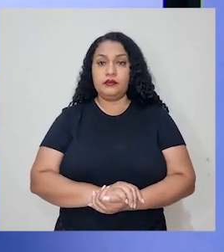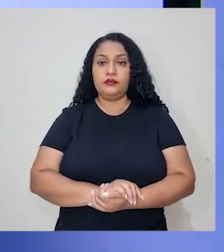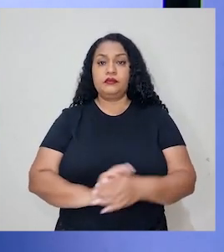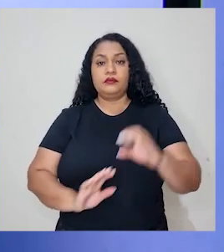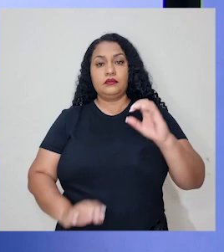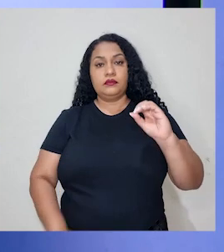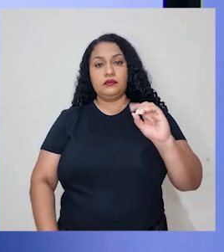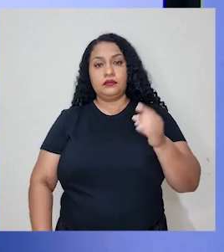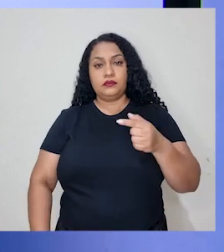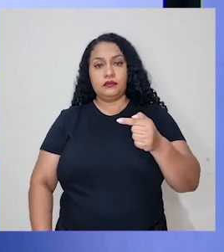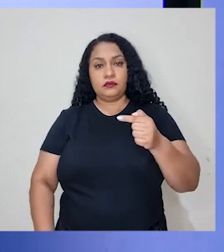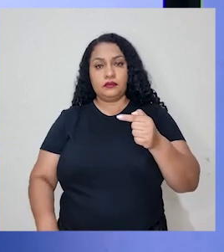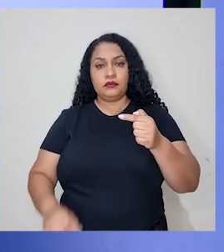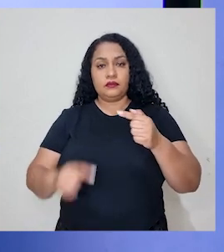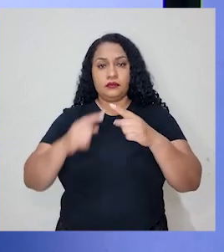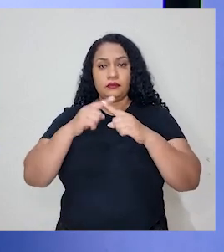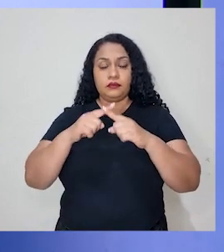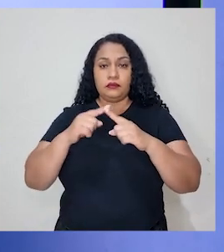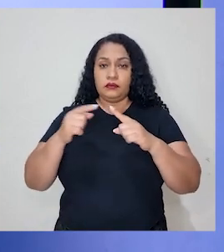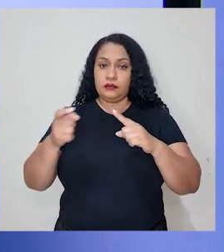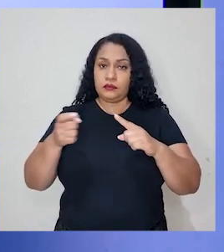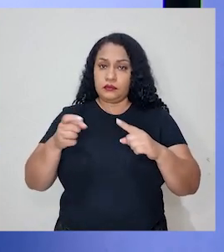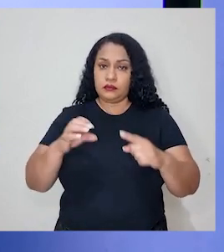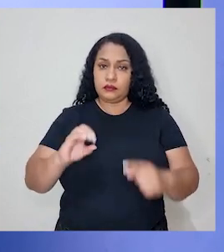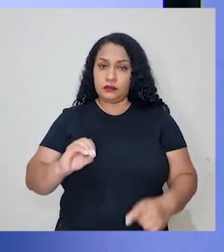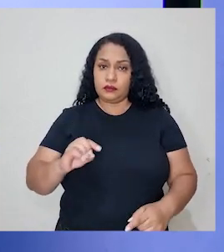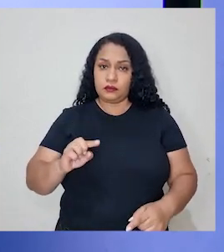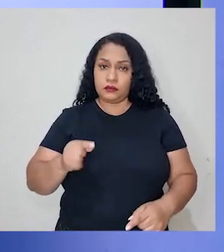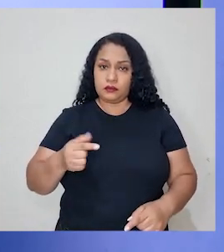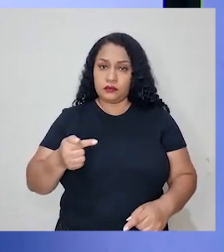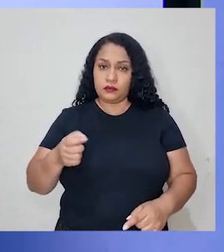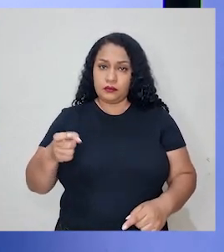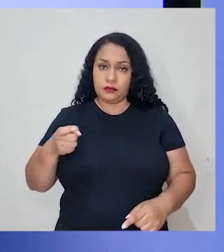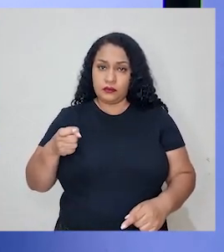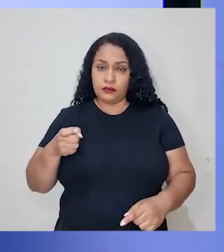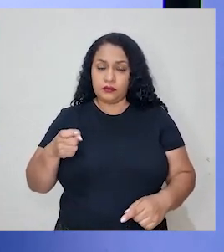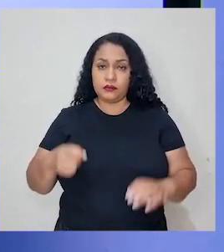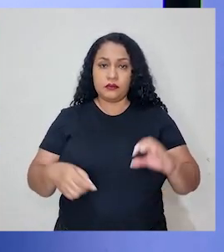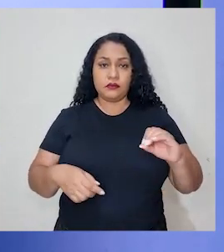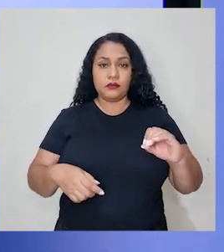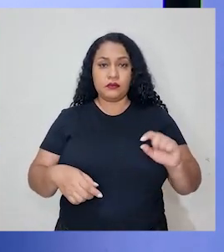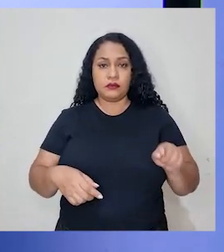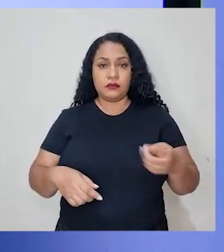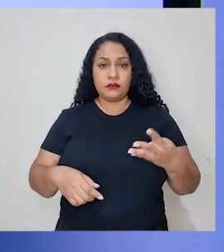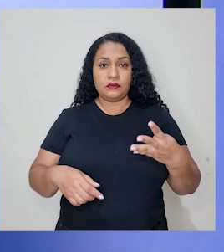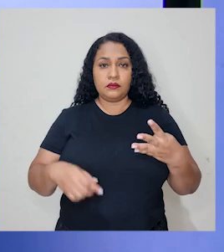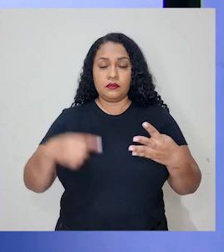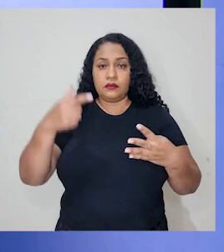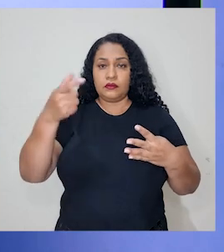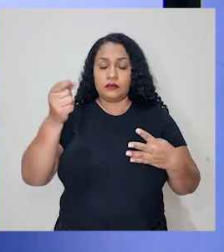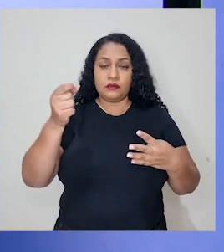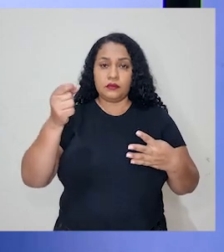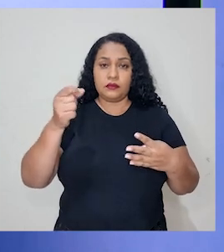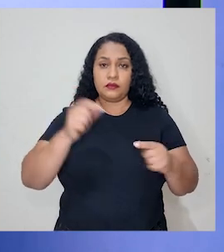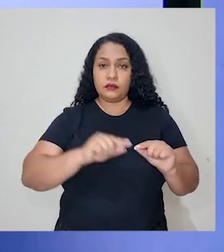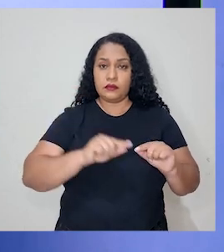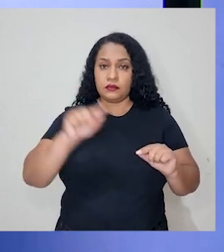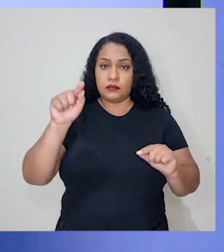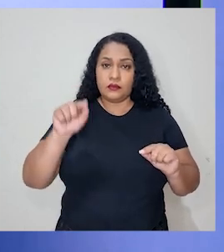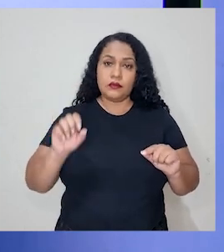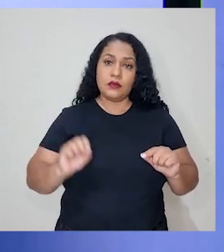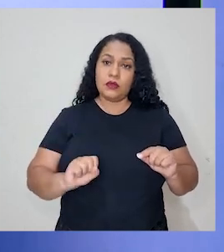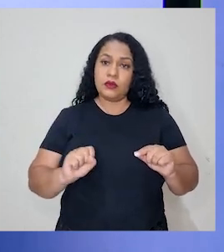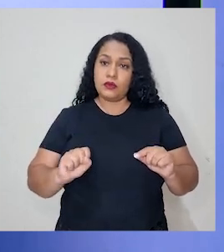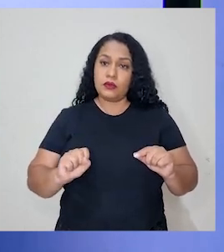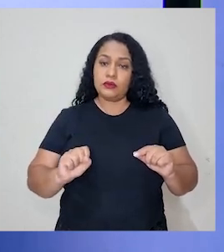,7 vezes x dá 0,7x. 0,4 vezes 20 dá 8.